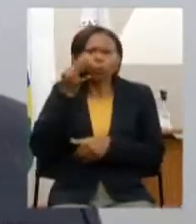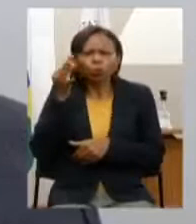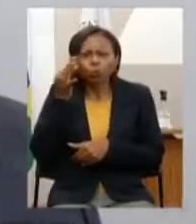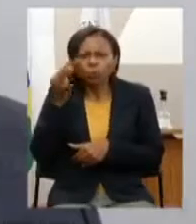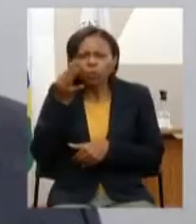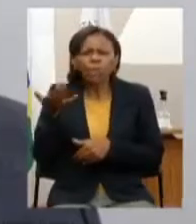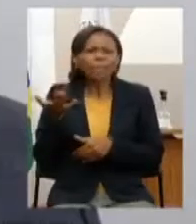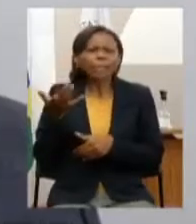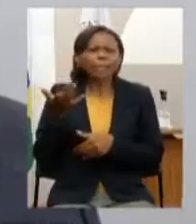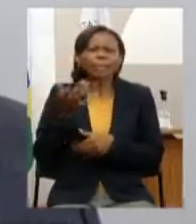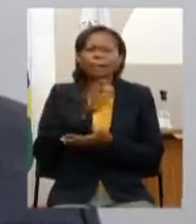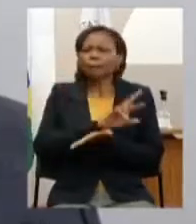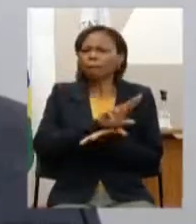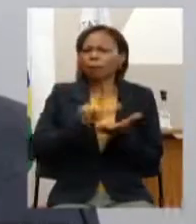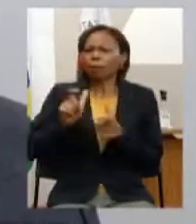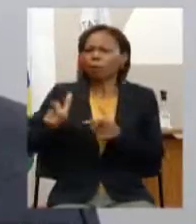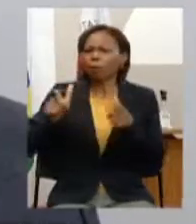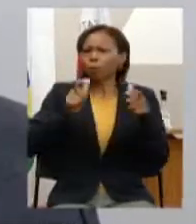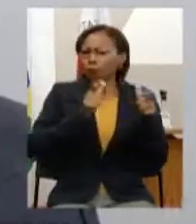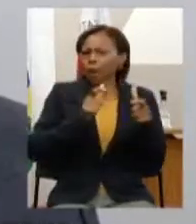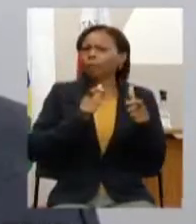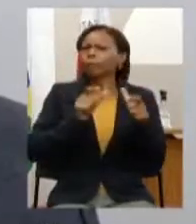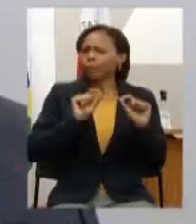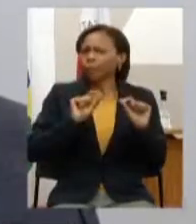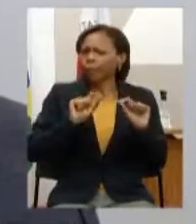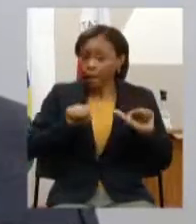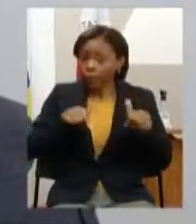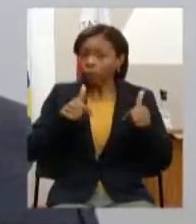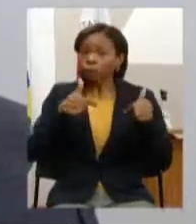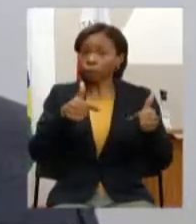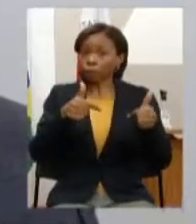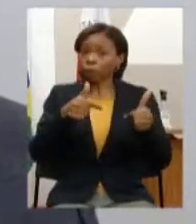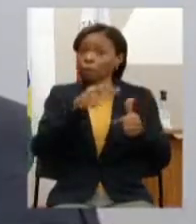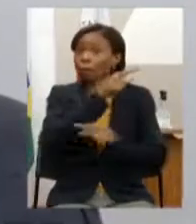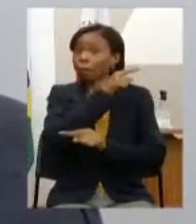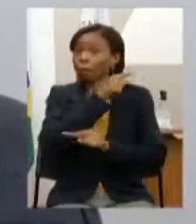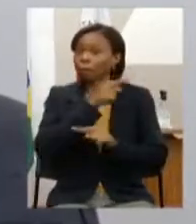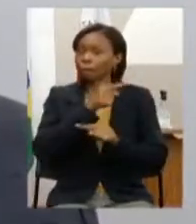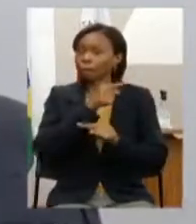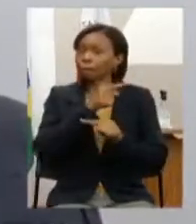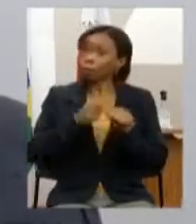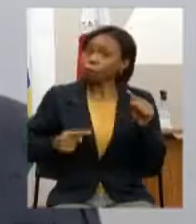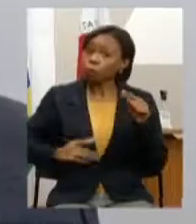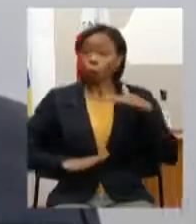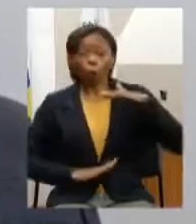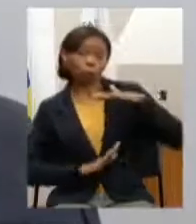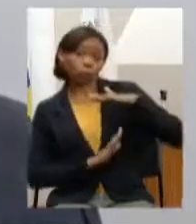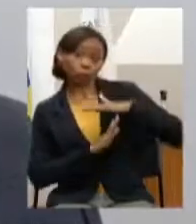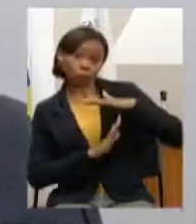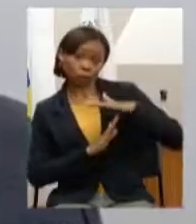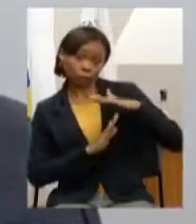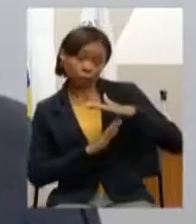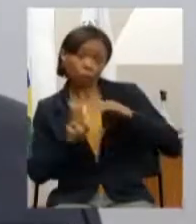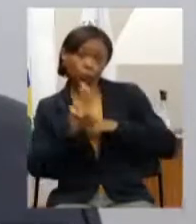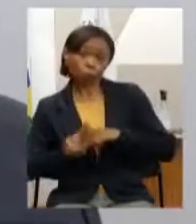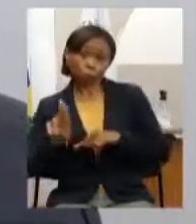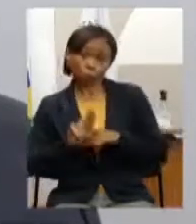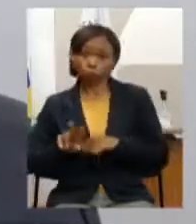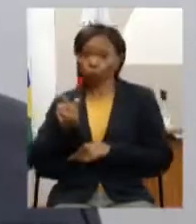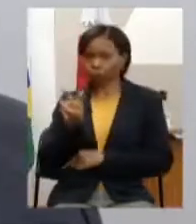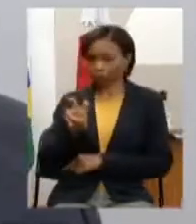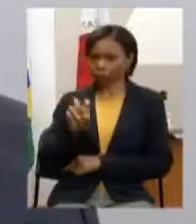iniciativas para pedir uma moratória ou limitar o uso da tecnologia 5G em Genebra